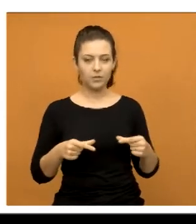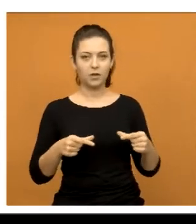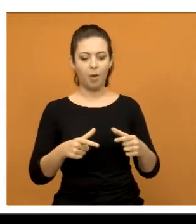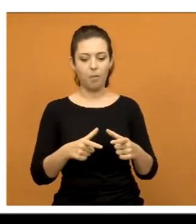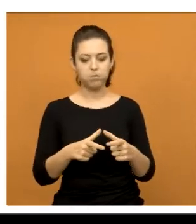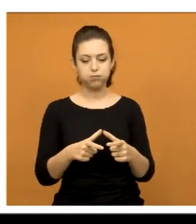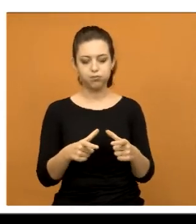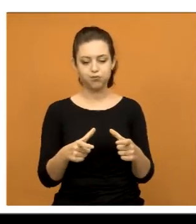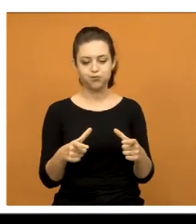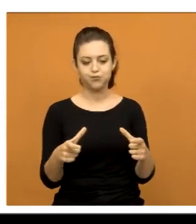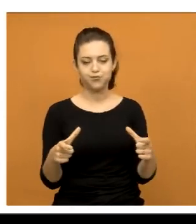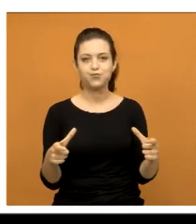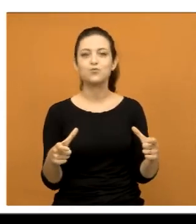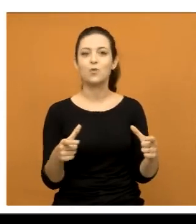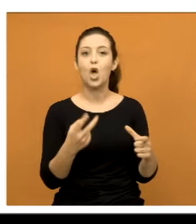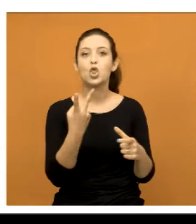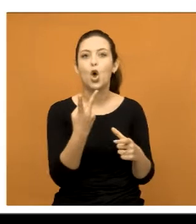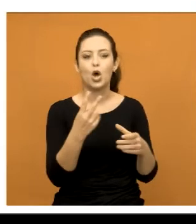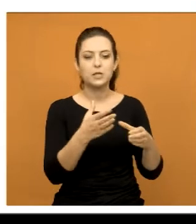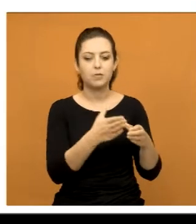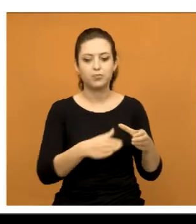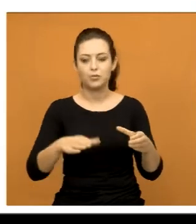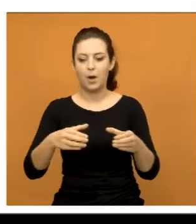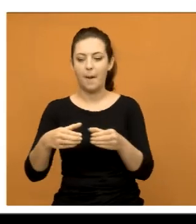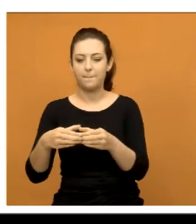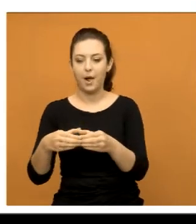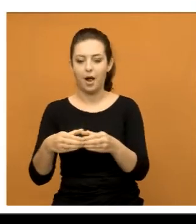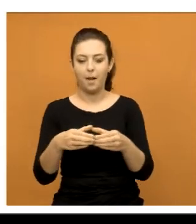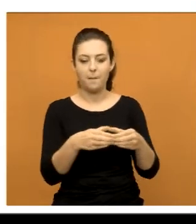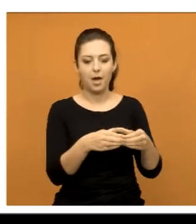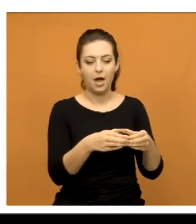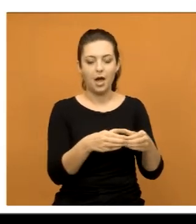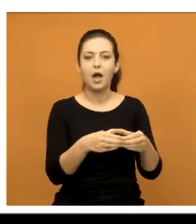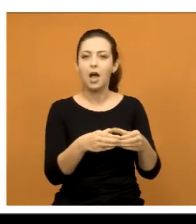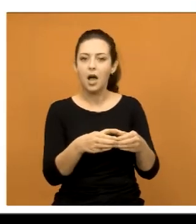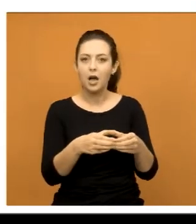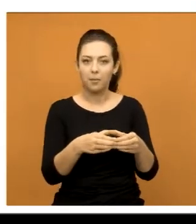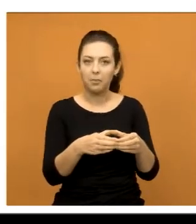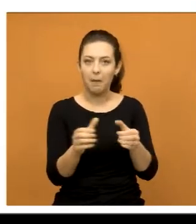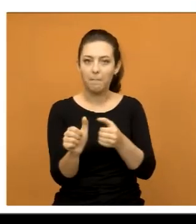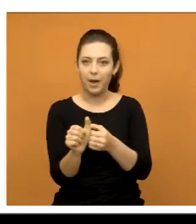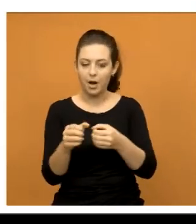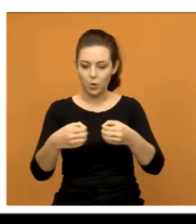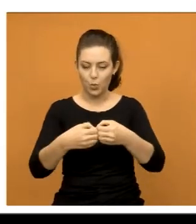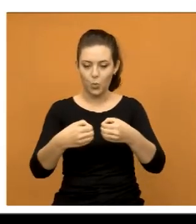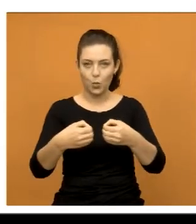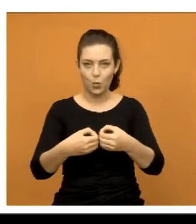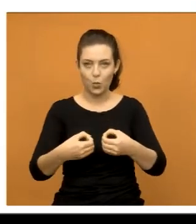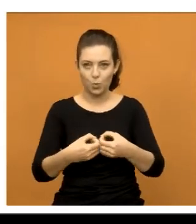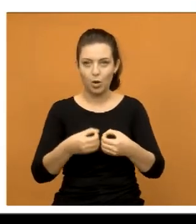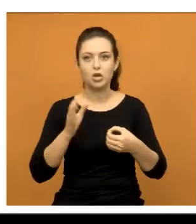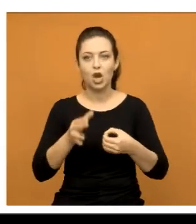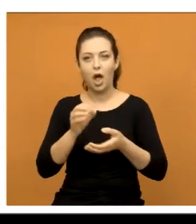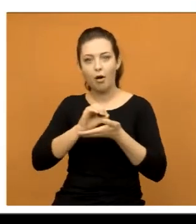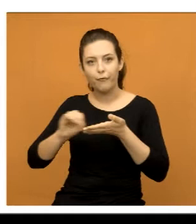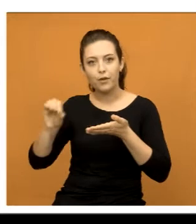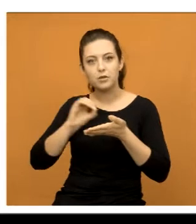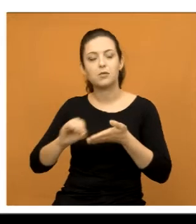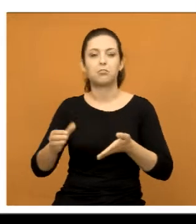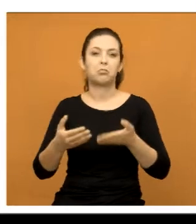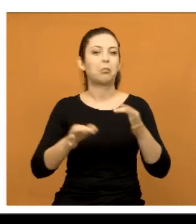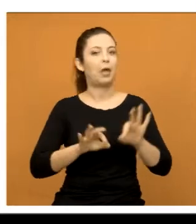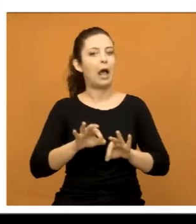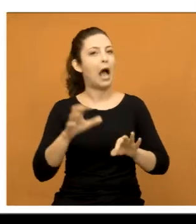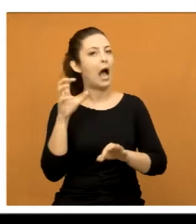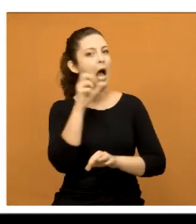buraco naquele local. São dois buracos pareados. Então, espero que a prefeitura, já mandei esse ofício lá, espero que